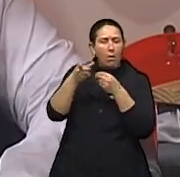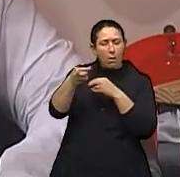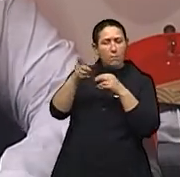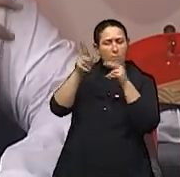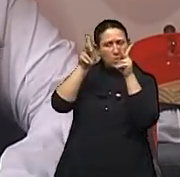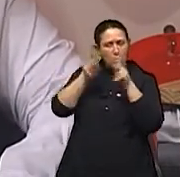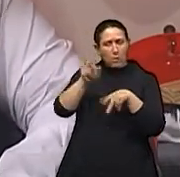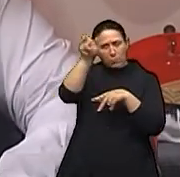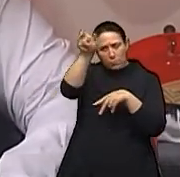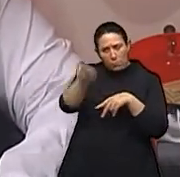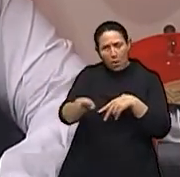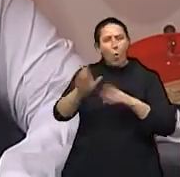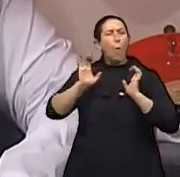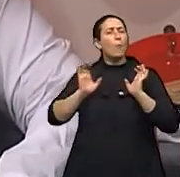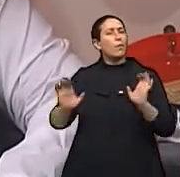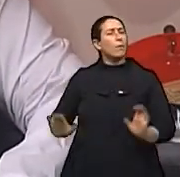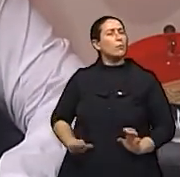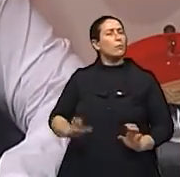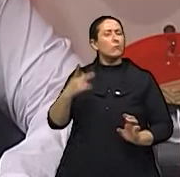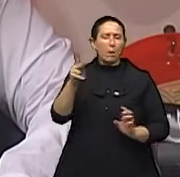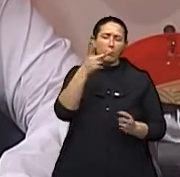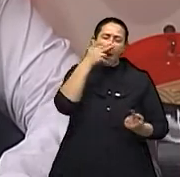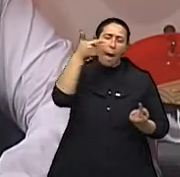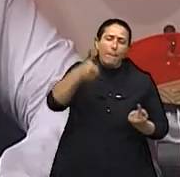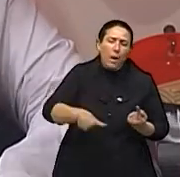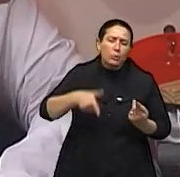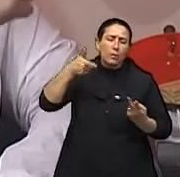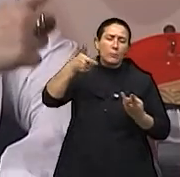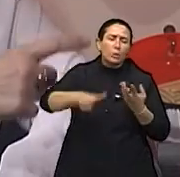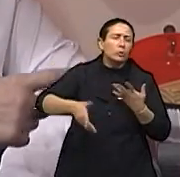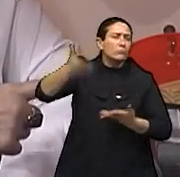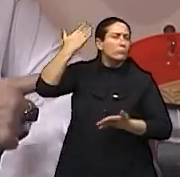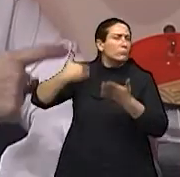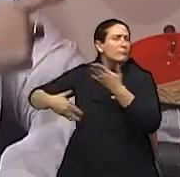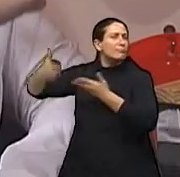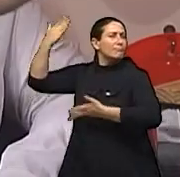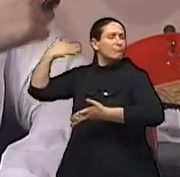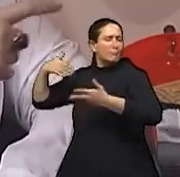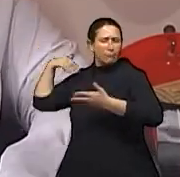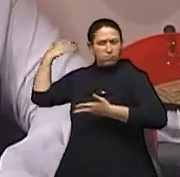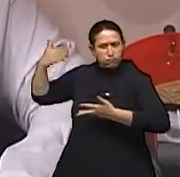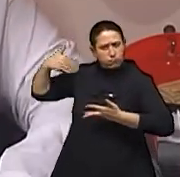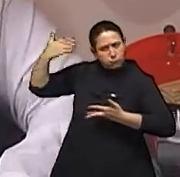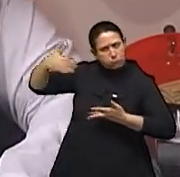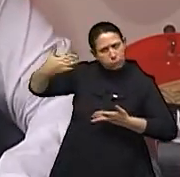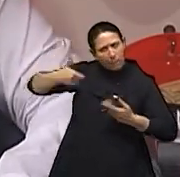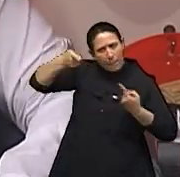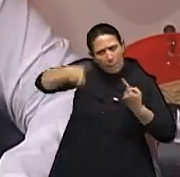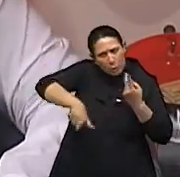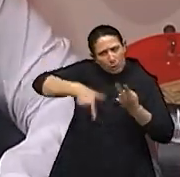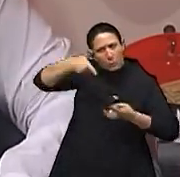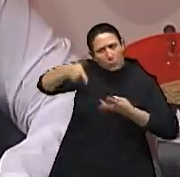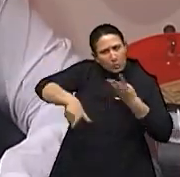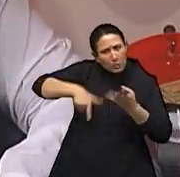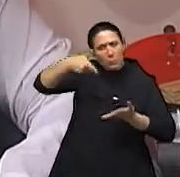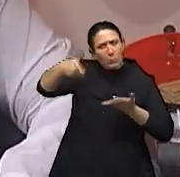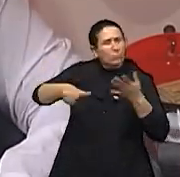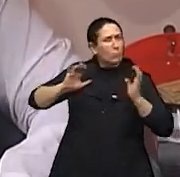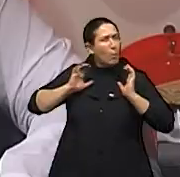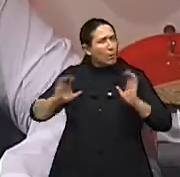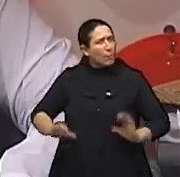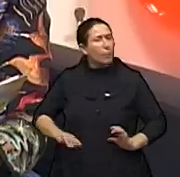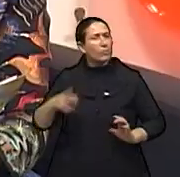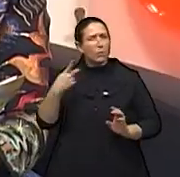é o padrão comportamental repetitivo que ela vem apresentando nessas diversas encarnações que lhe foram mostradas.